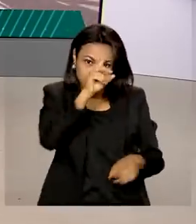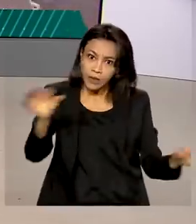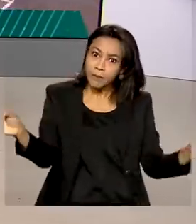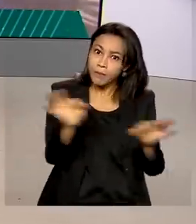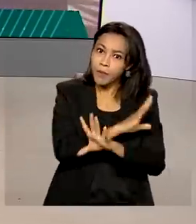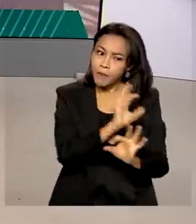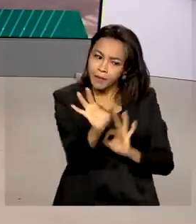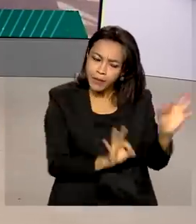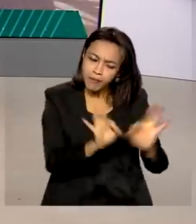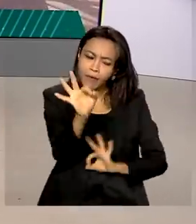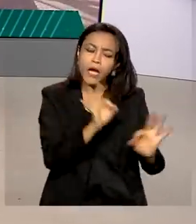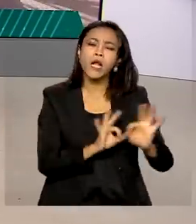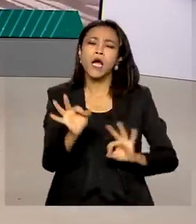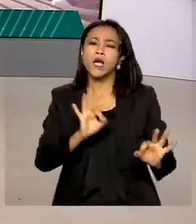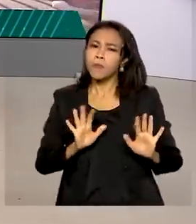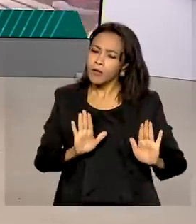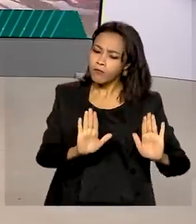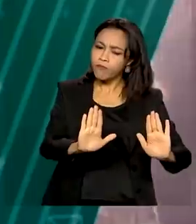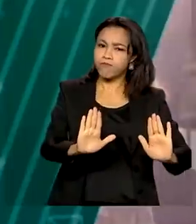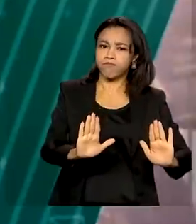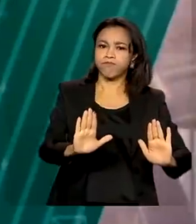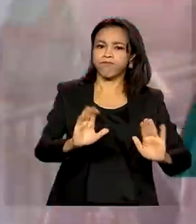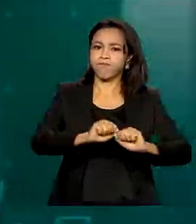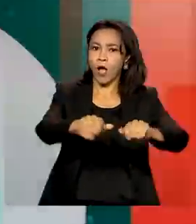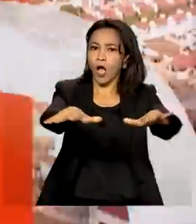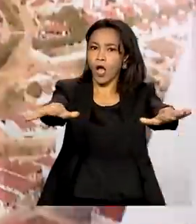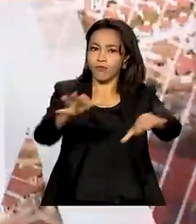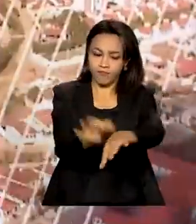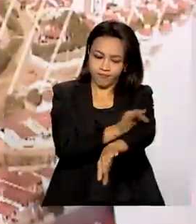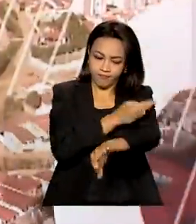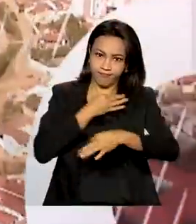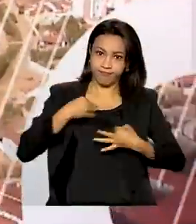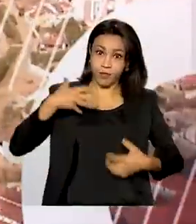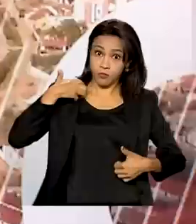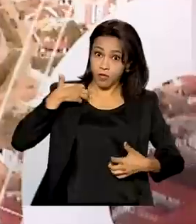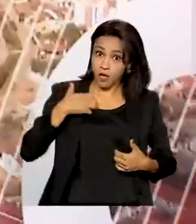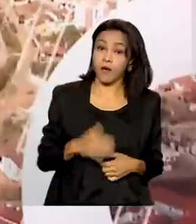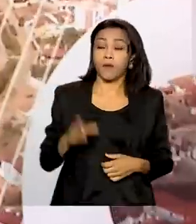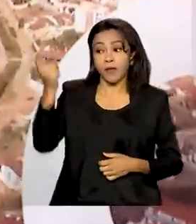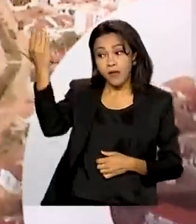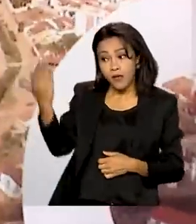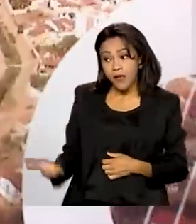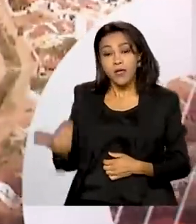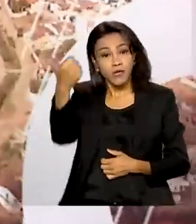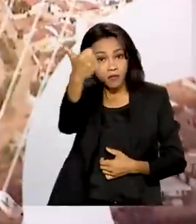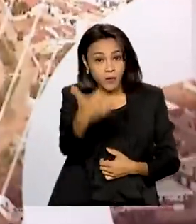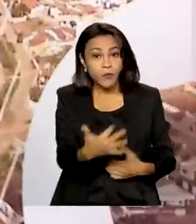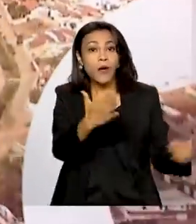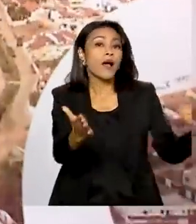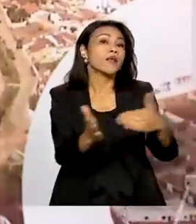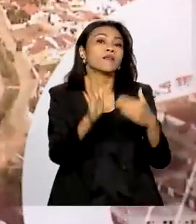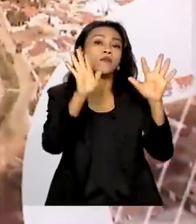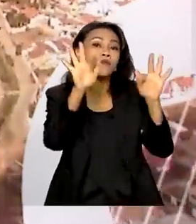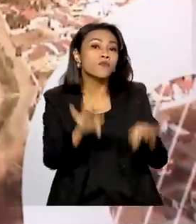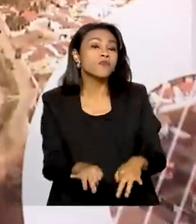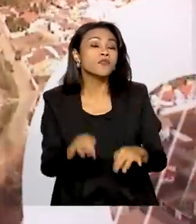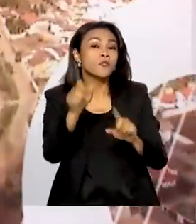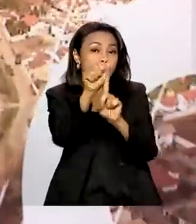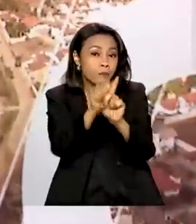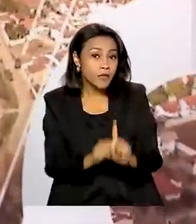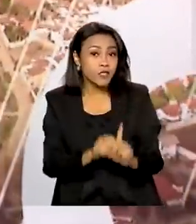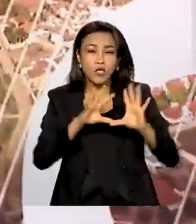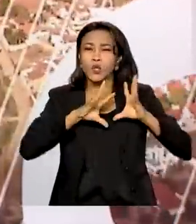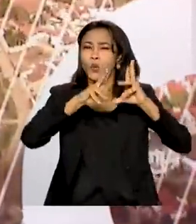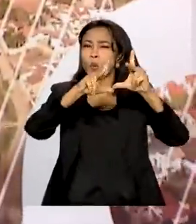transmissão da varíola dos macacos no país. Segundo Marcelo Queiroga, até o final do mês, todos os laboratórios de saúde